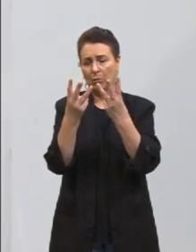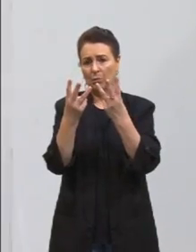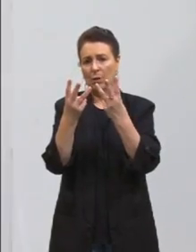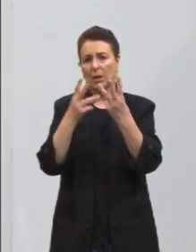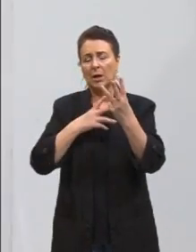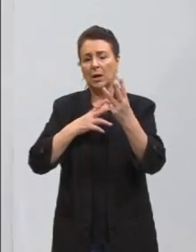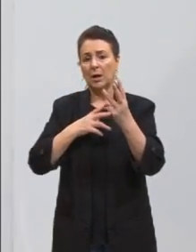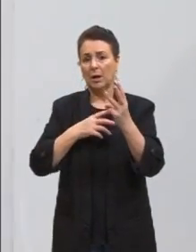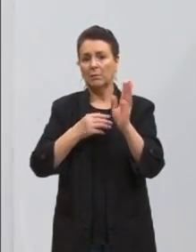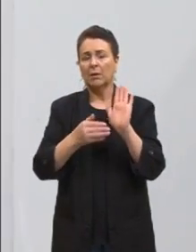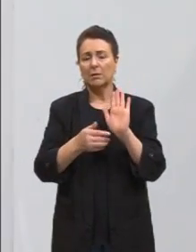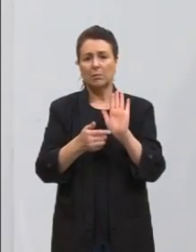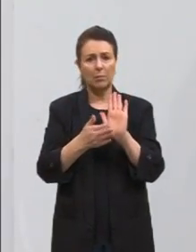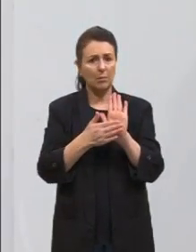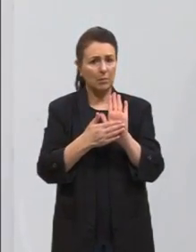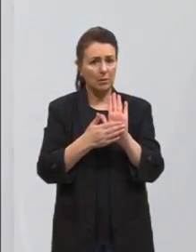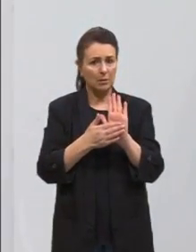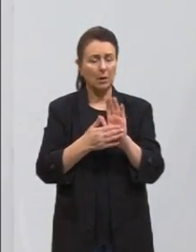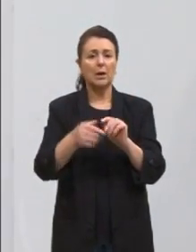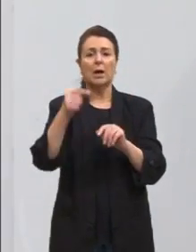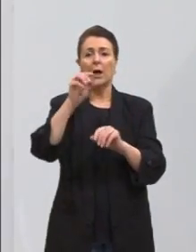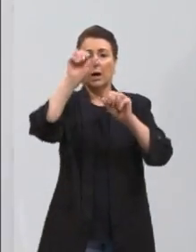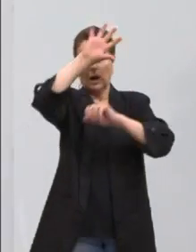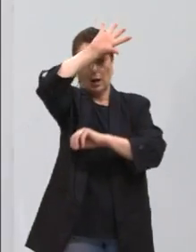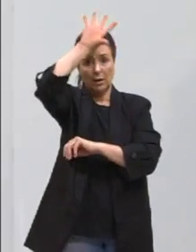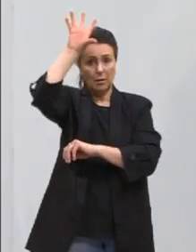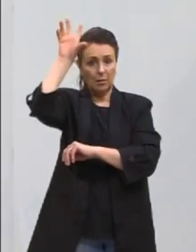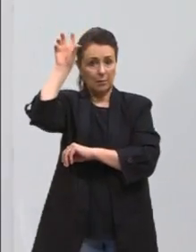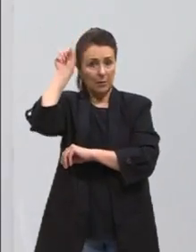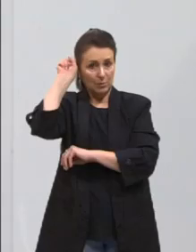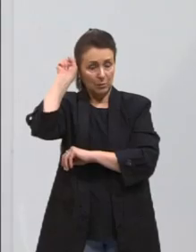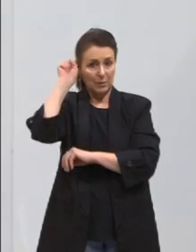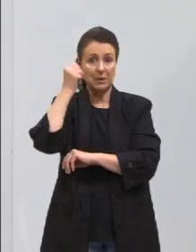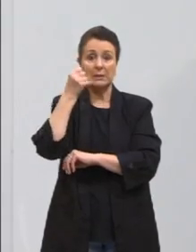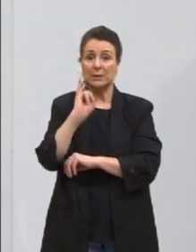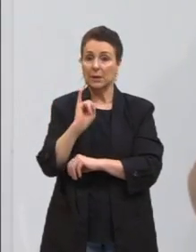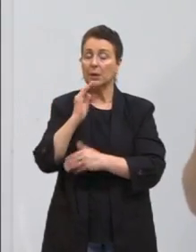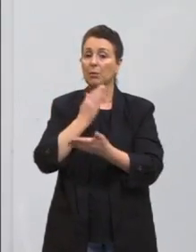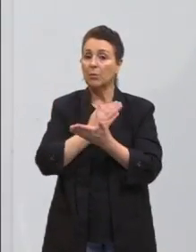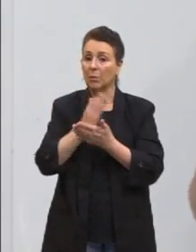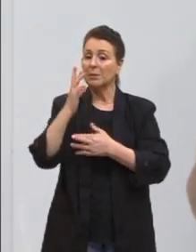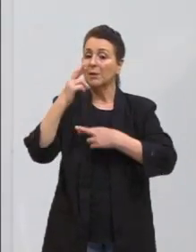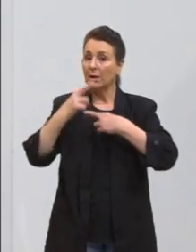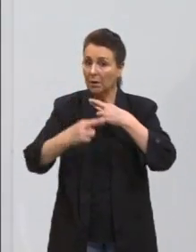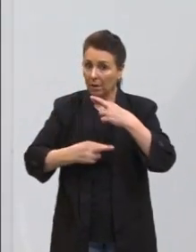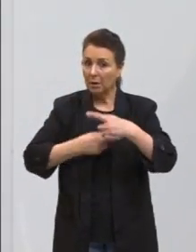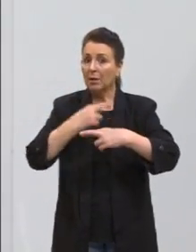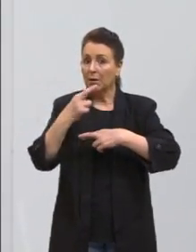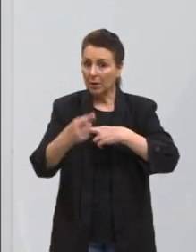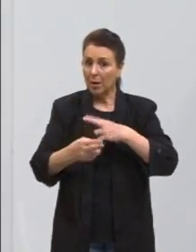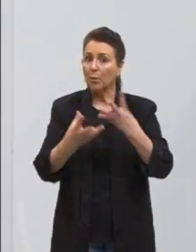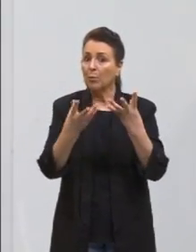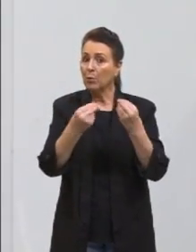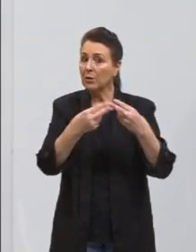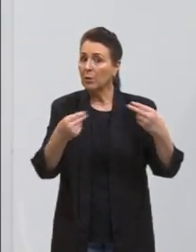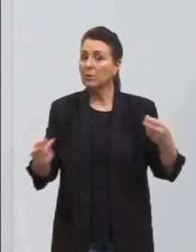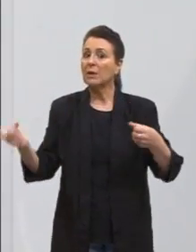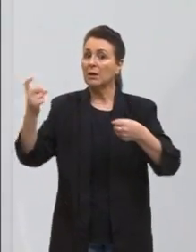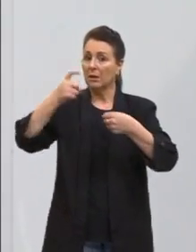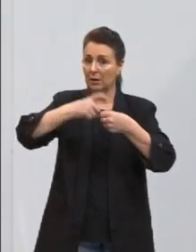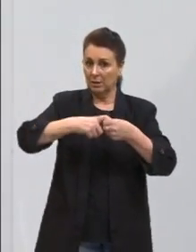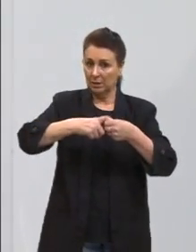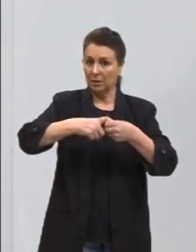prazo de 20 ou 30 anos, se ela começar a ser recuperada, muitos se voltaria. Mas é preciso ter essa